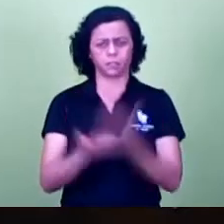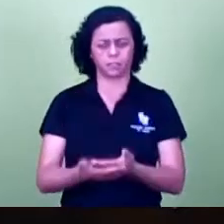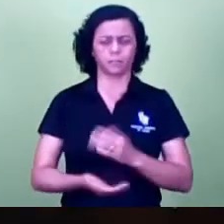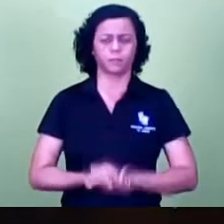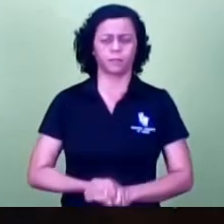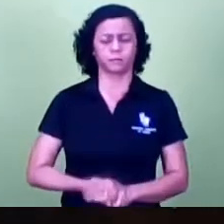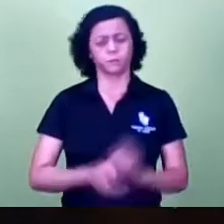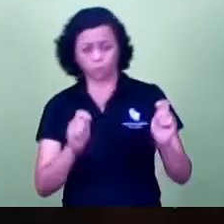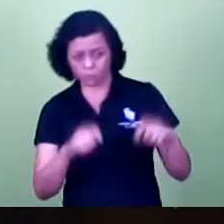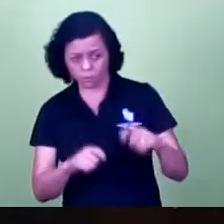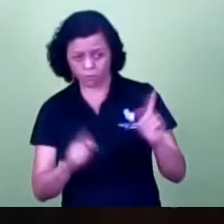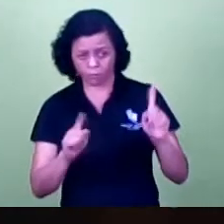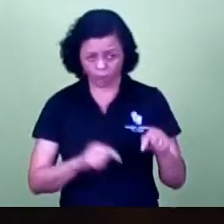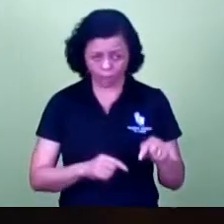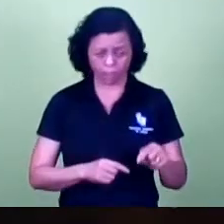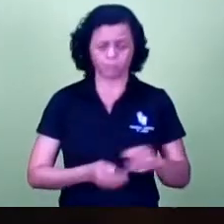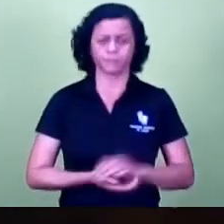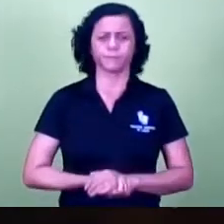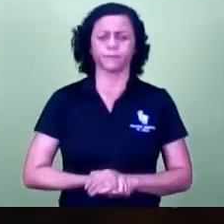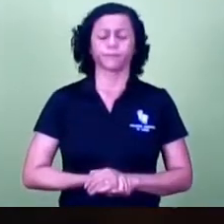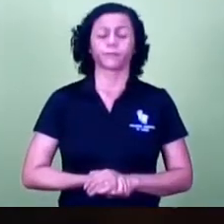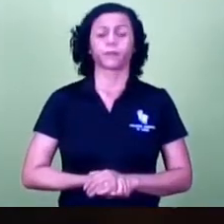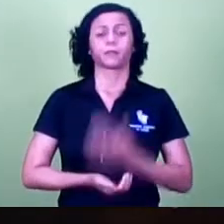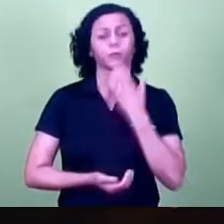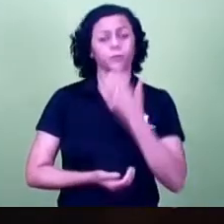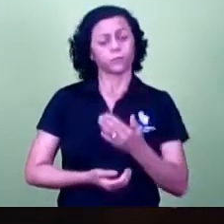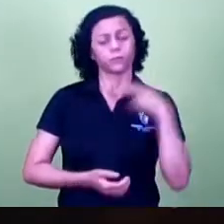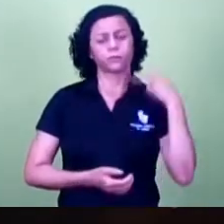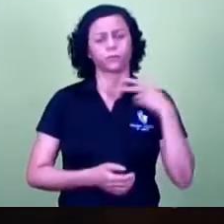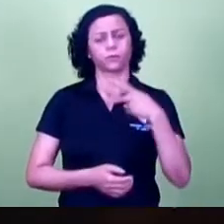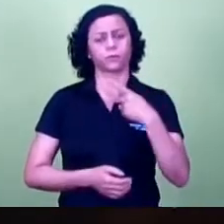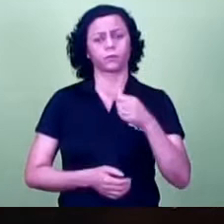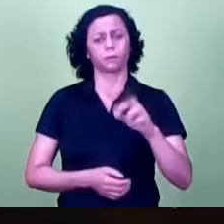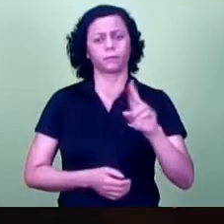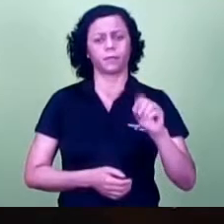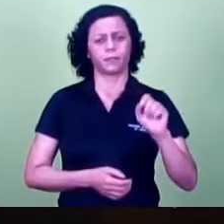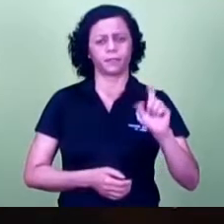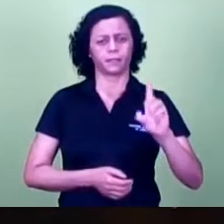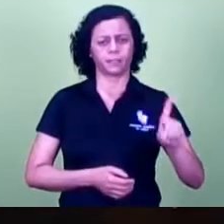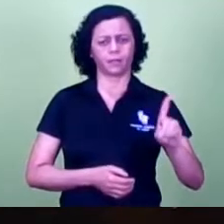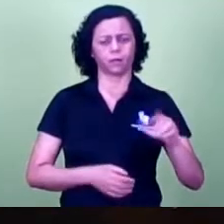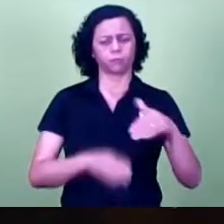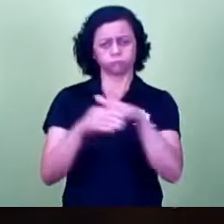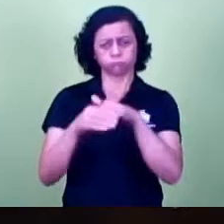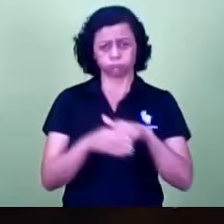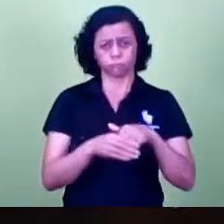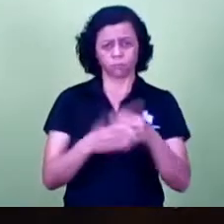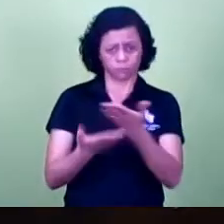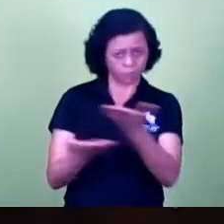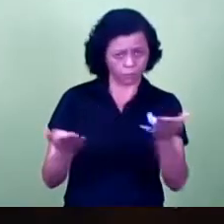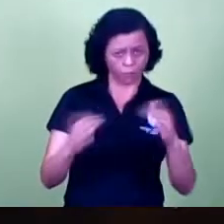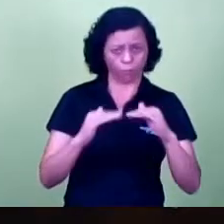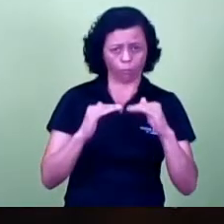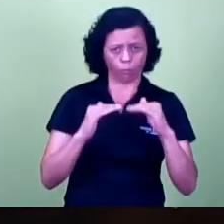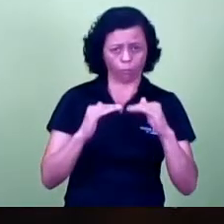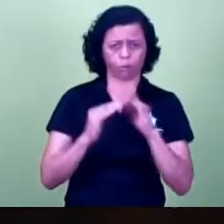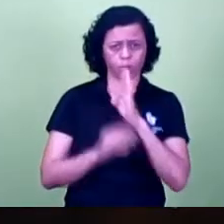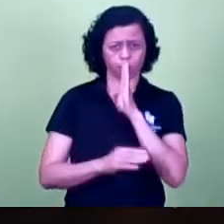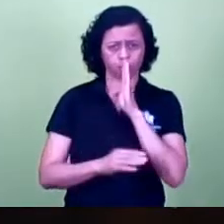possível. Solicitação do vereador Pardal encontra-se em votação. Senhores e senhoras vereadores que concordam, permaneçam como estão.